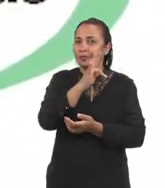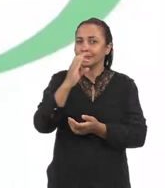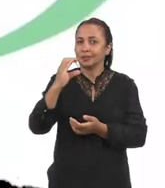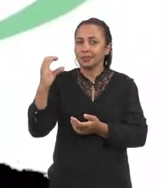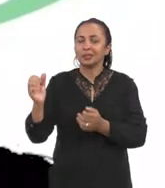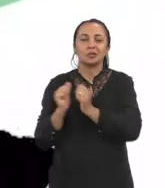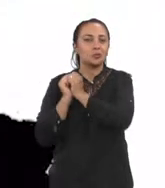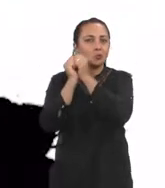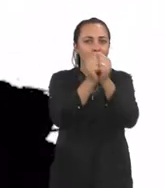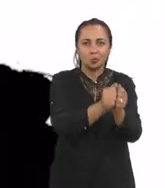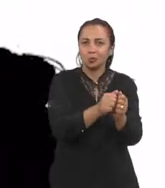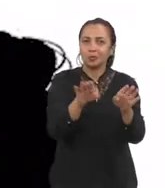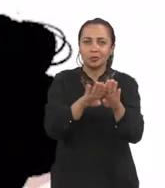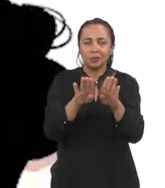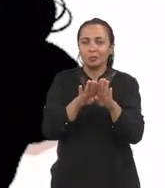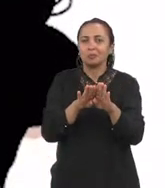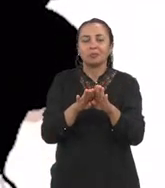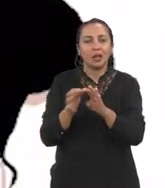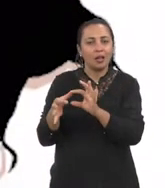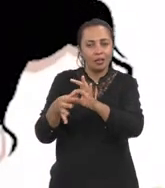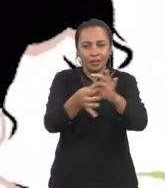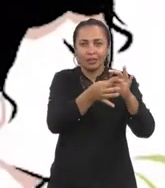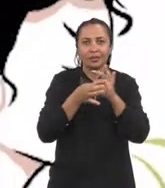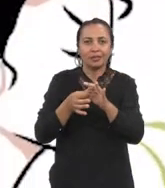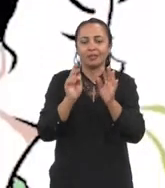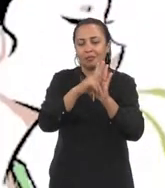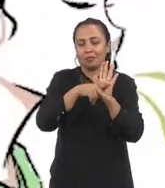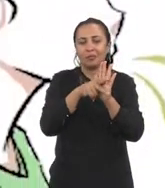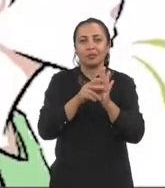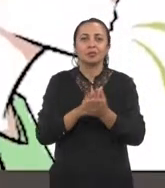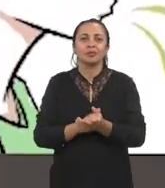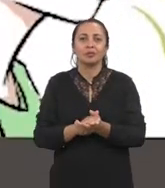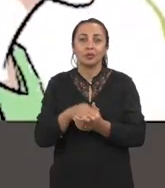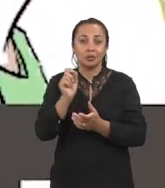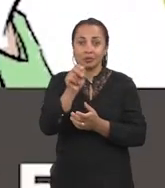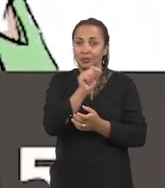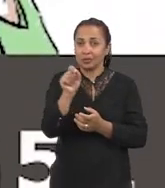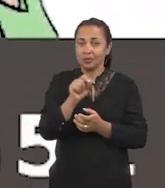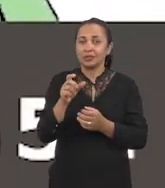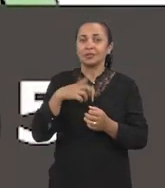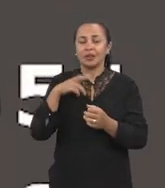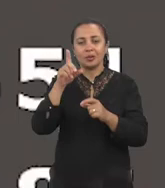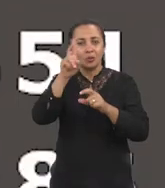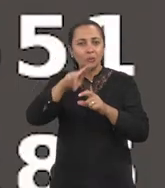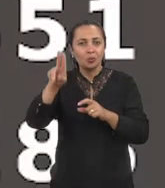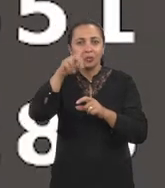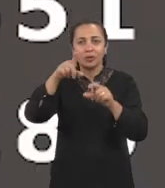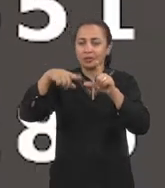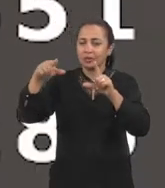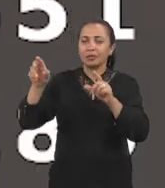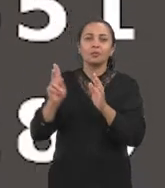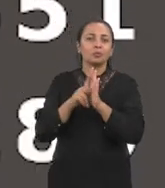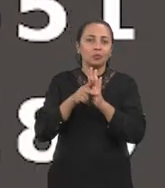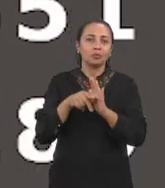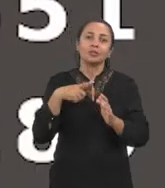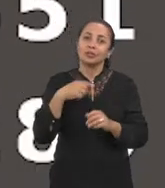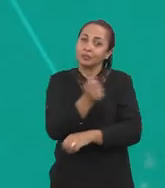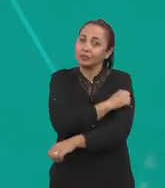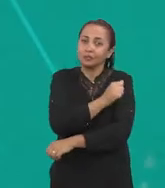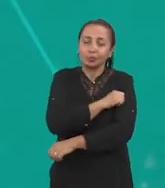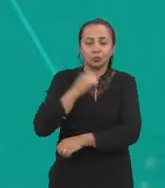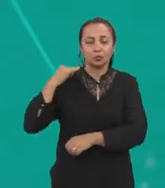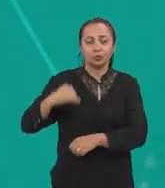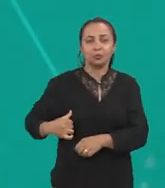atrelado a esse, um trabalho de conclusão de curso atrelado a esse projeto, que vai usar dados desse projeto. A gente tem alunos